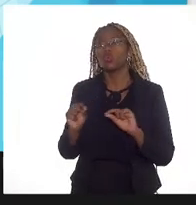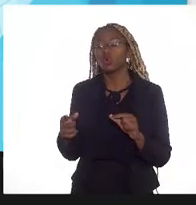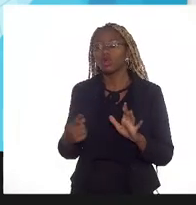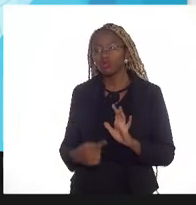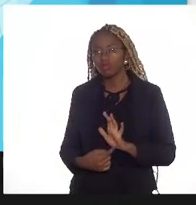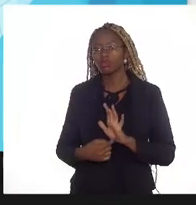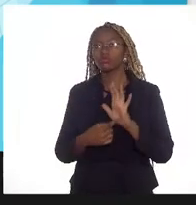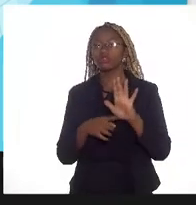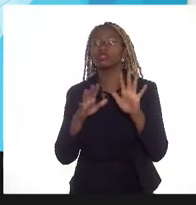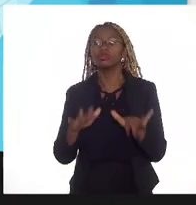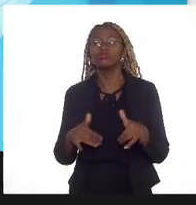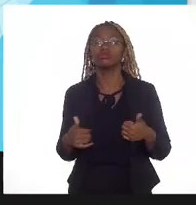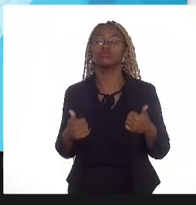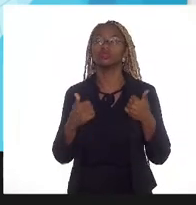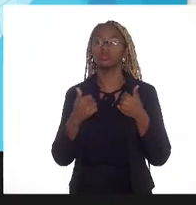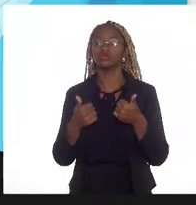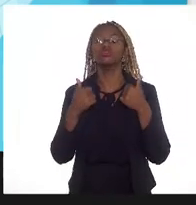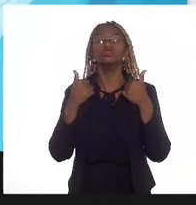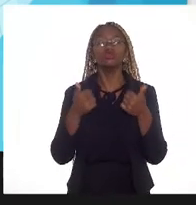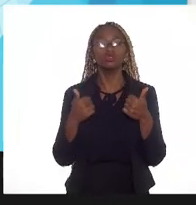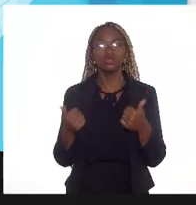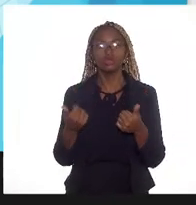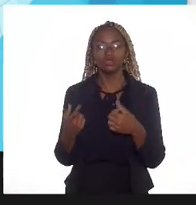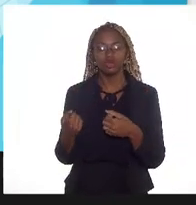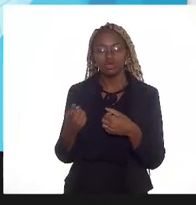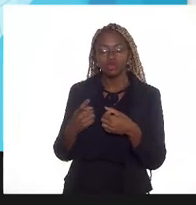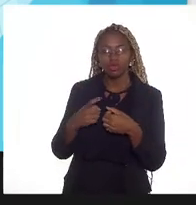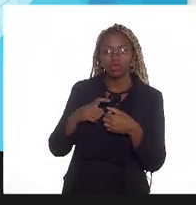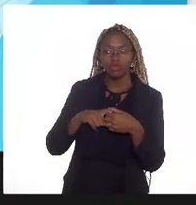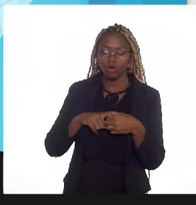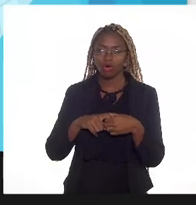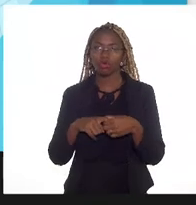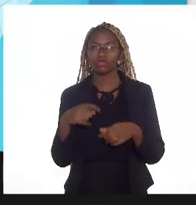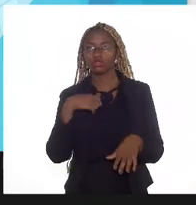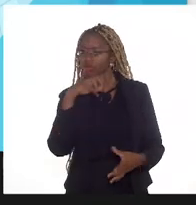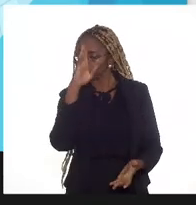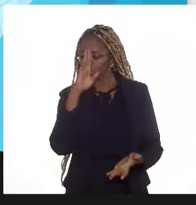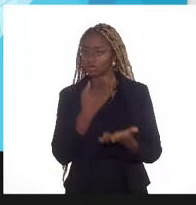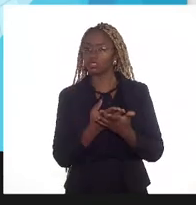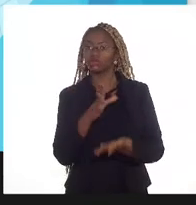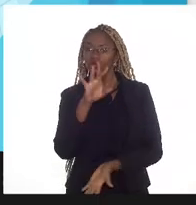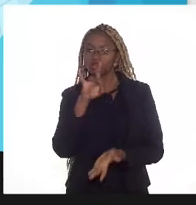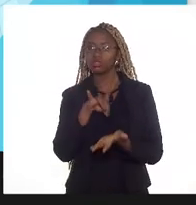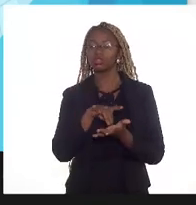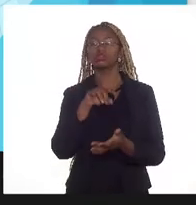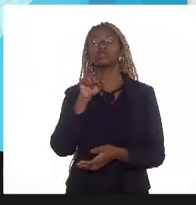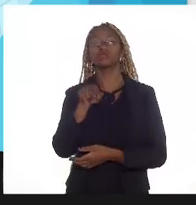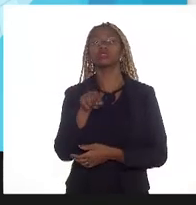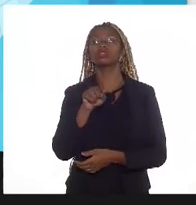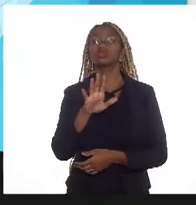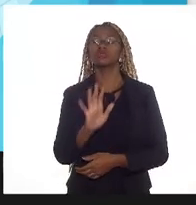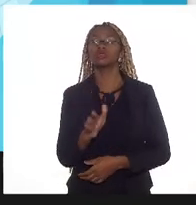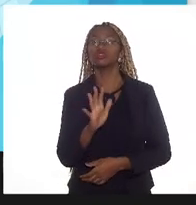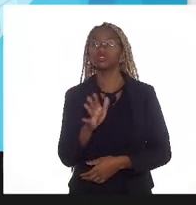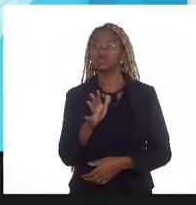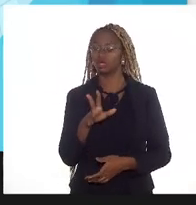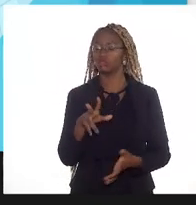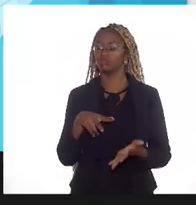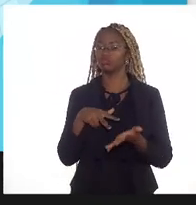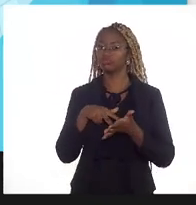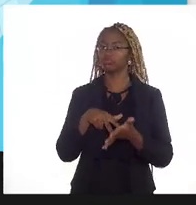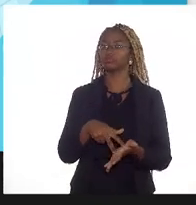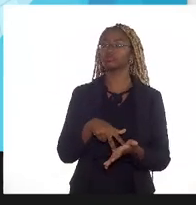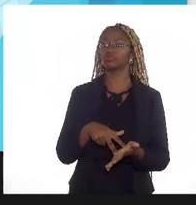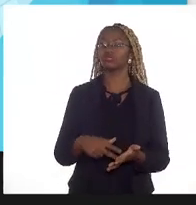em termos de melhoria de recuperação e eu acredito realmente que seja efetivo